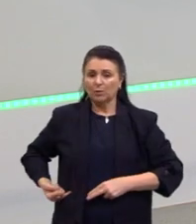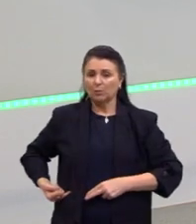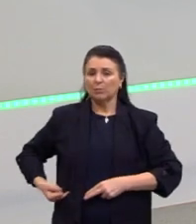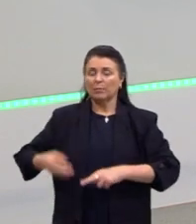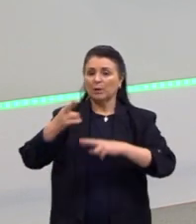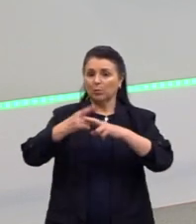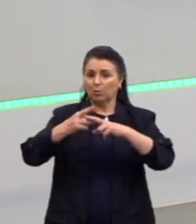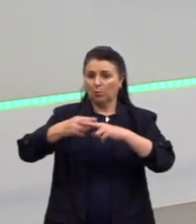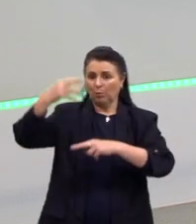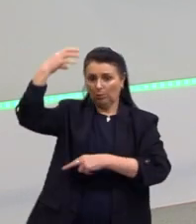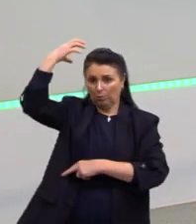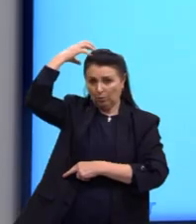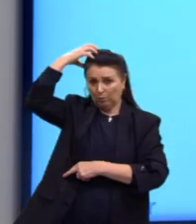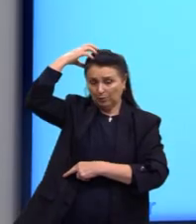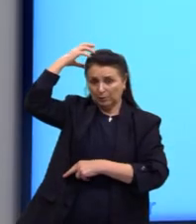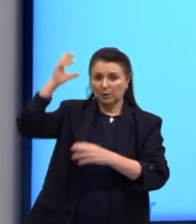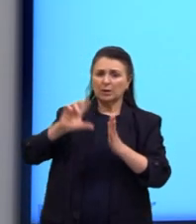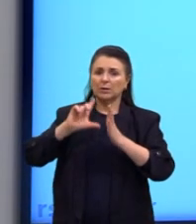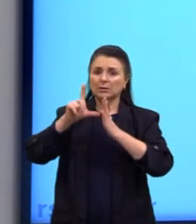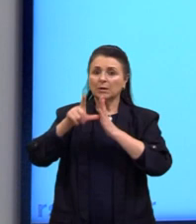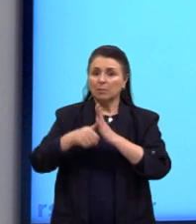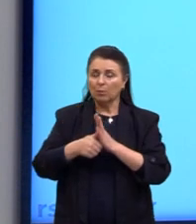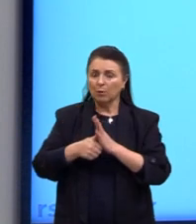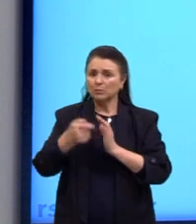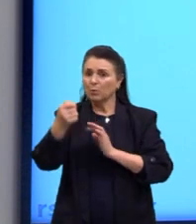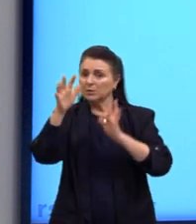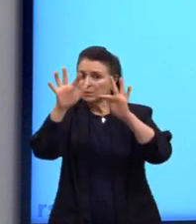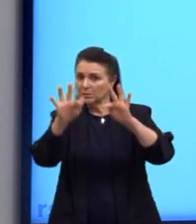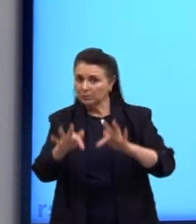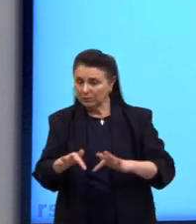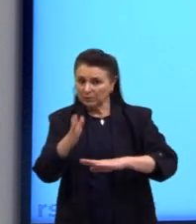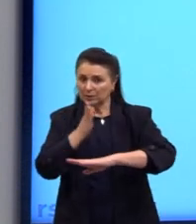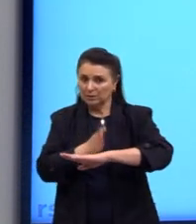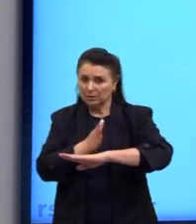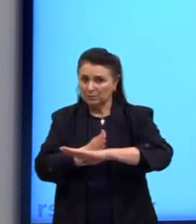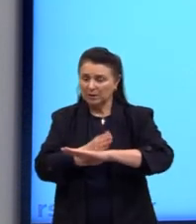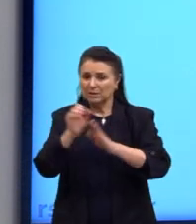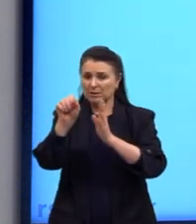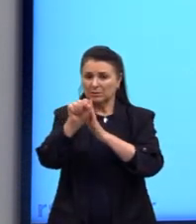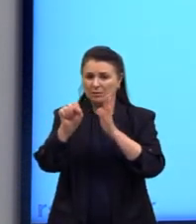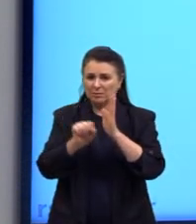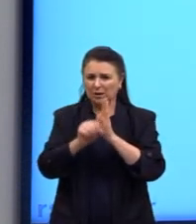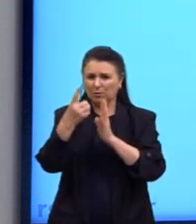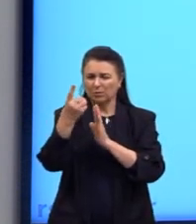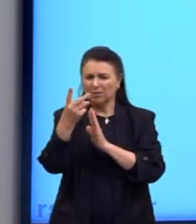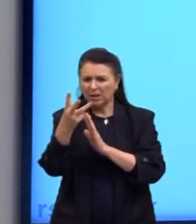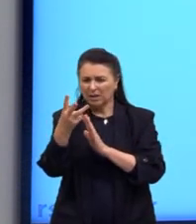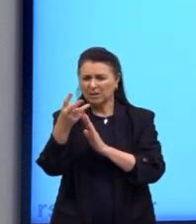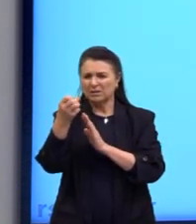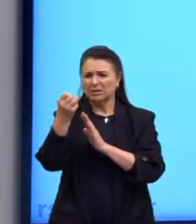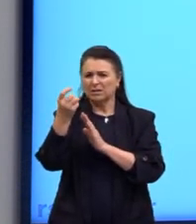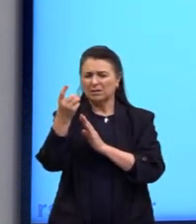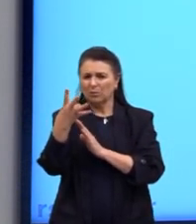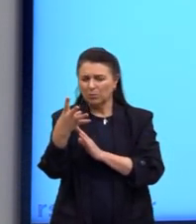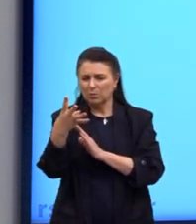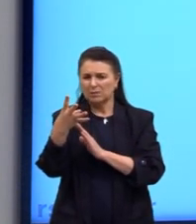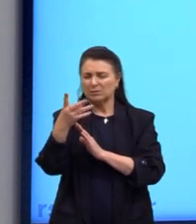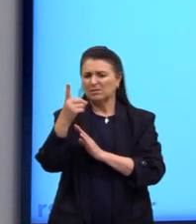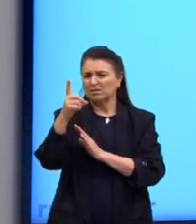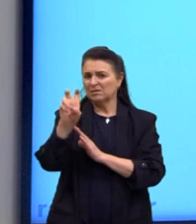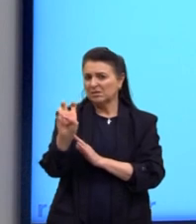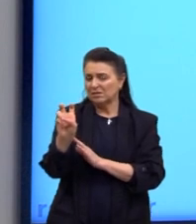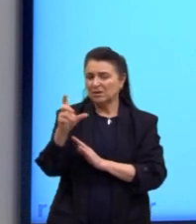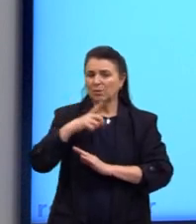Já na Baixa Idade Média, já que é o século XIII, XIV, XV, então, começa a surgir a arte gótica.